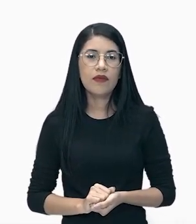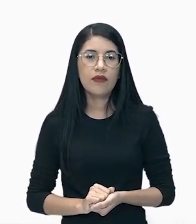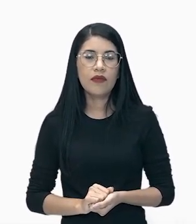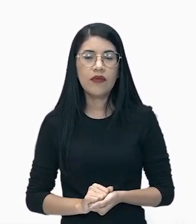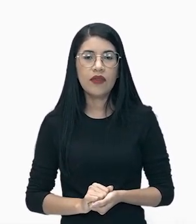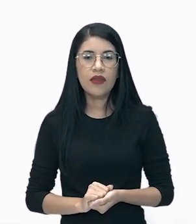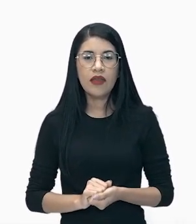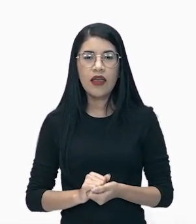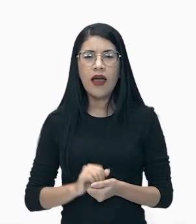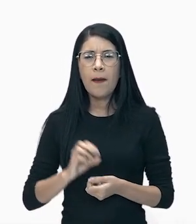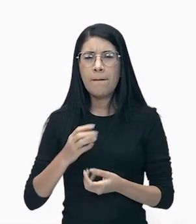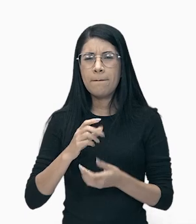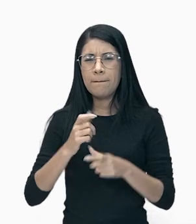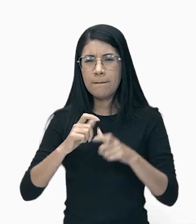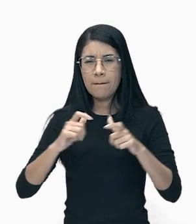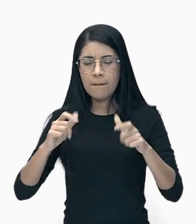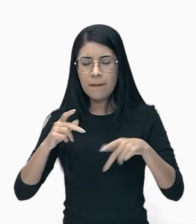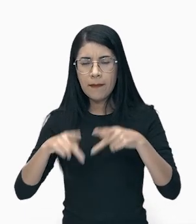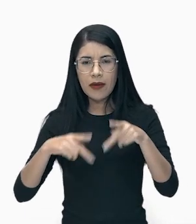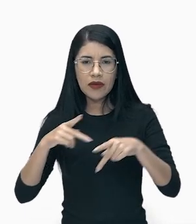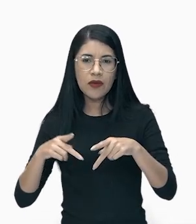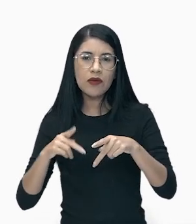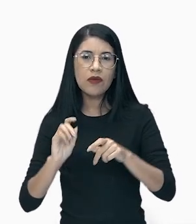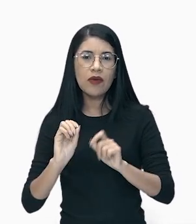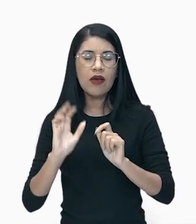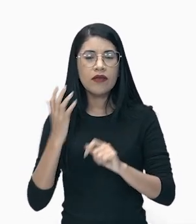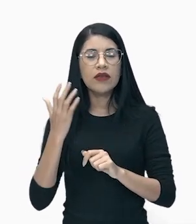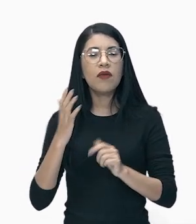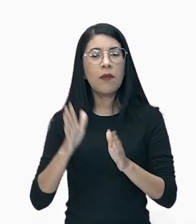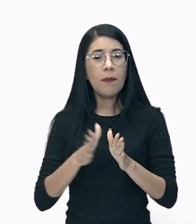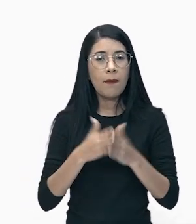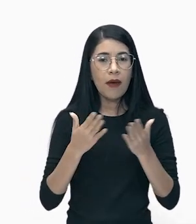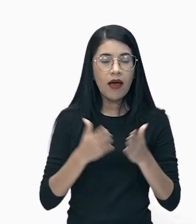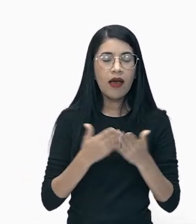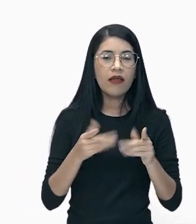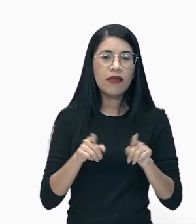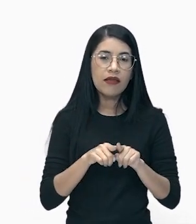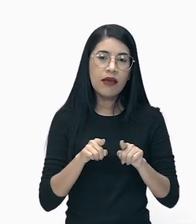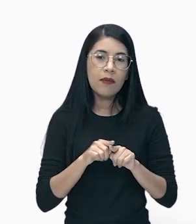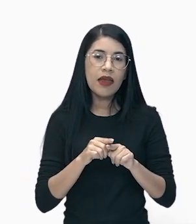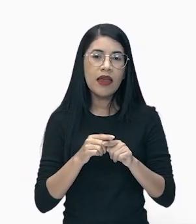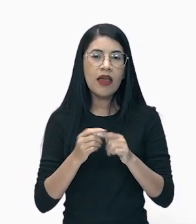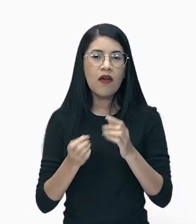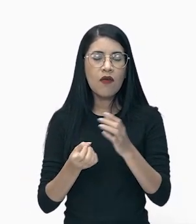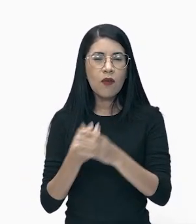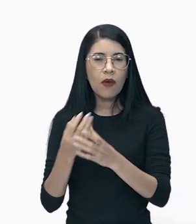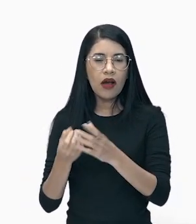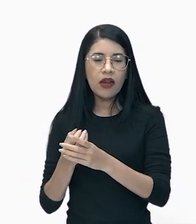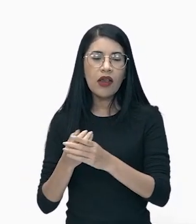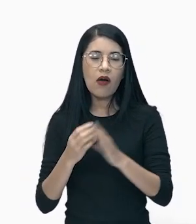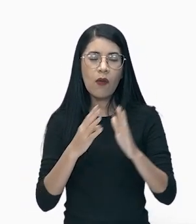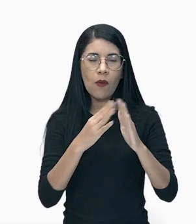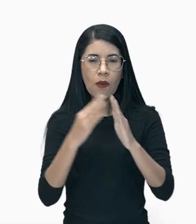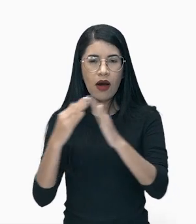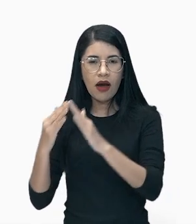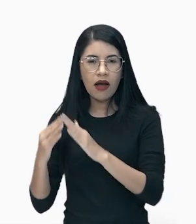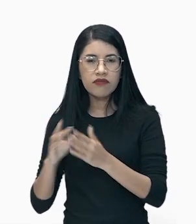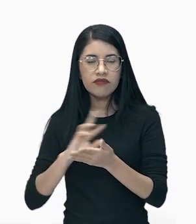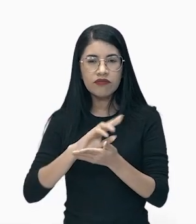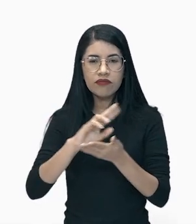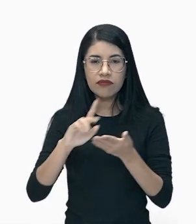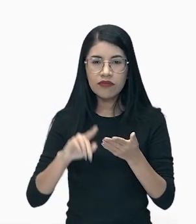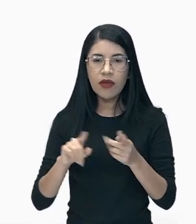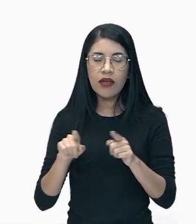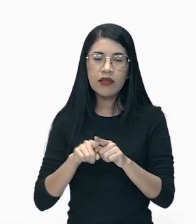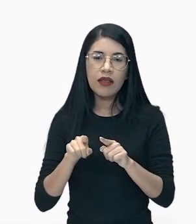Milhões de pessoas foram levadas à miséria. Surgiram diversas favelas com milhões de sem-tetos que